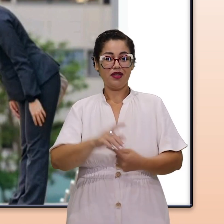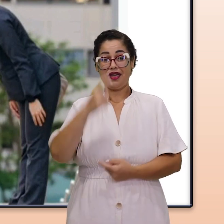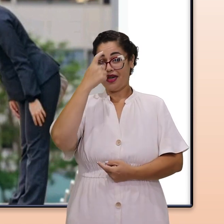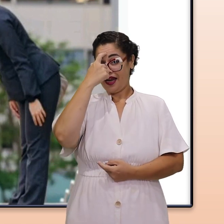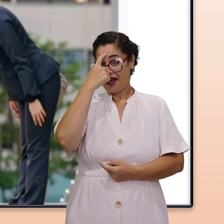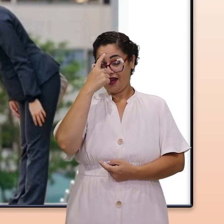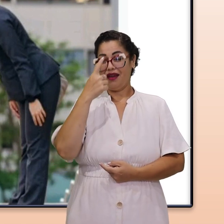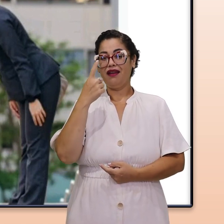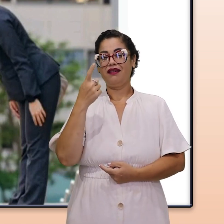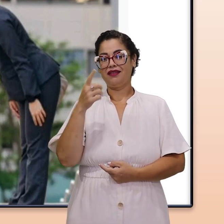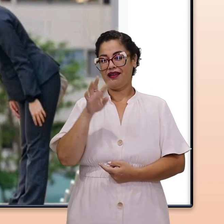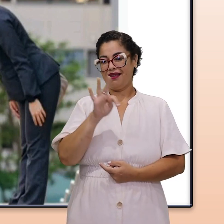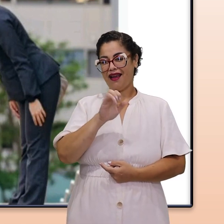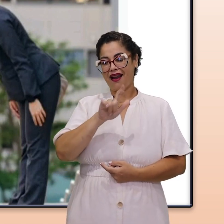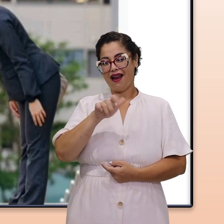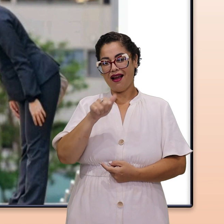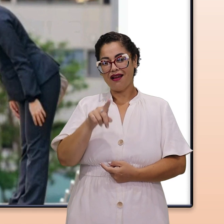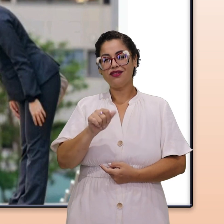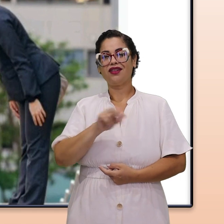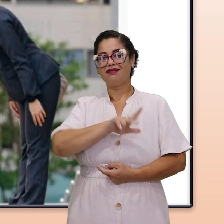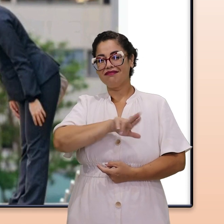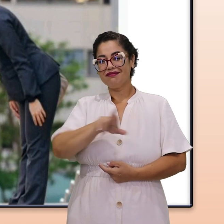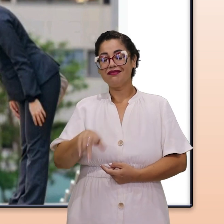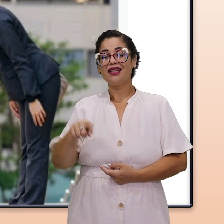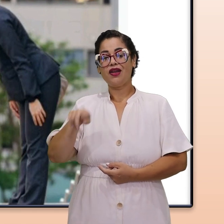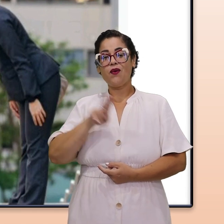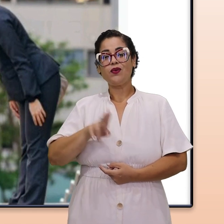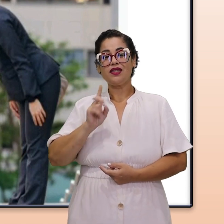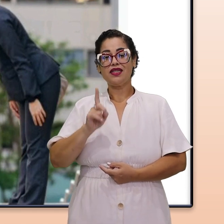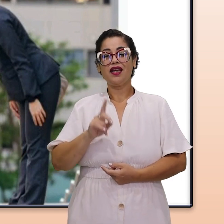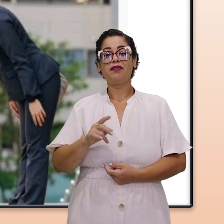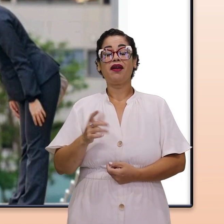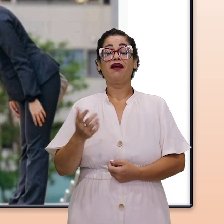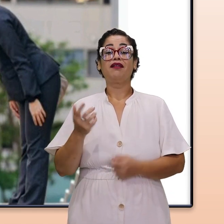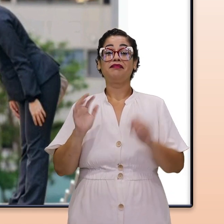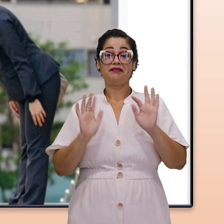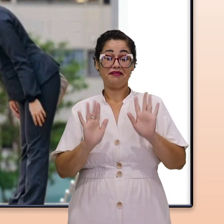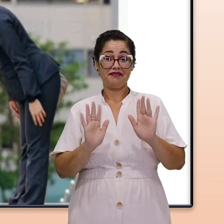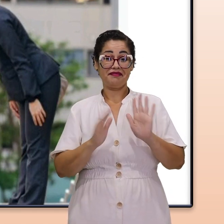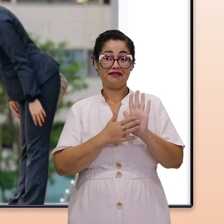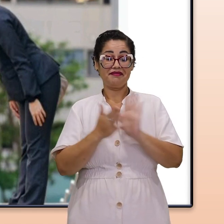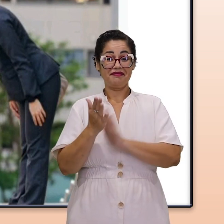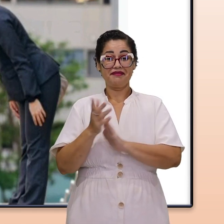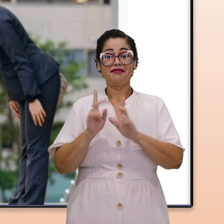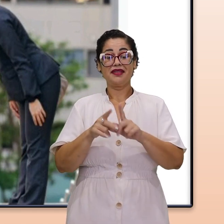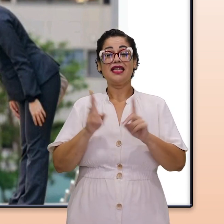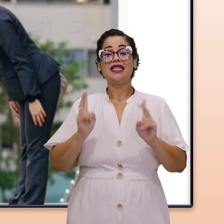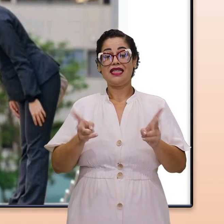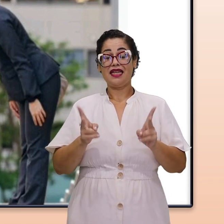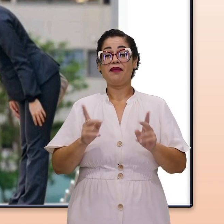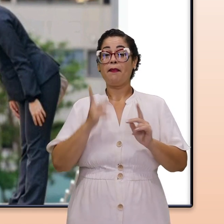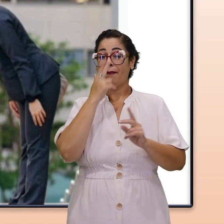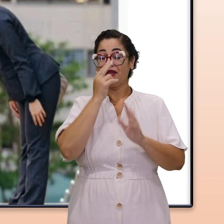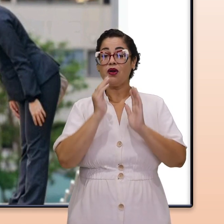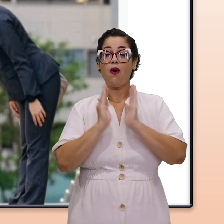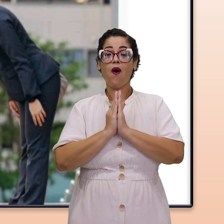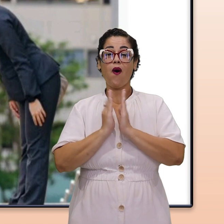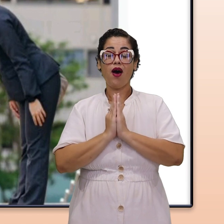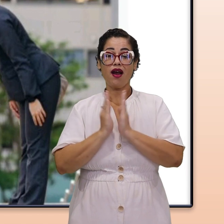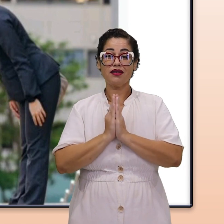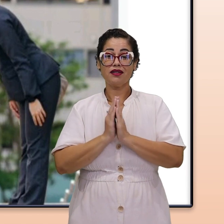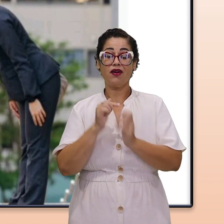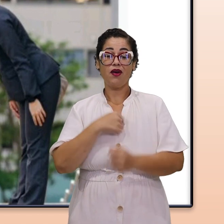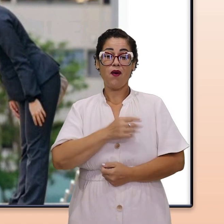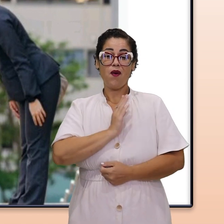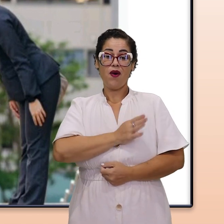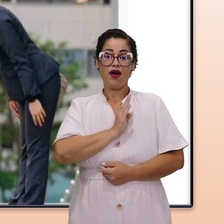Na Índia, Camboja, Tailândia e Laos, eles colocam as palmas das mãos na posição de oração, no nível